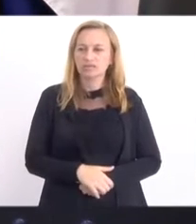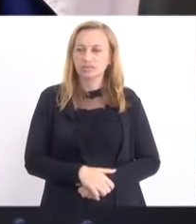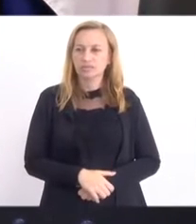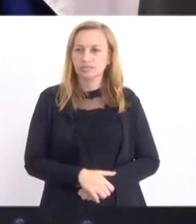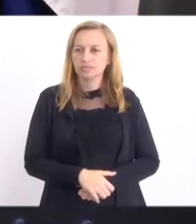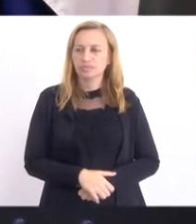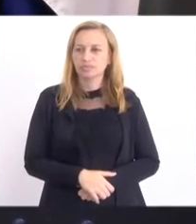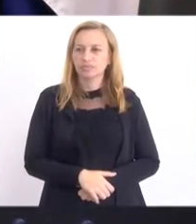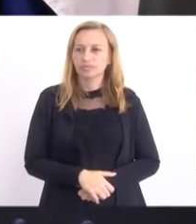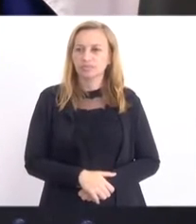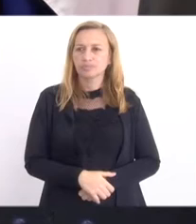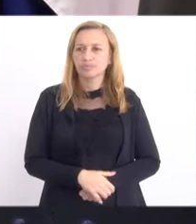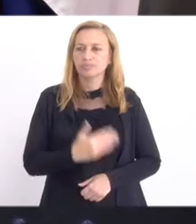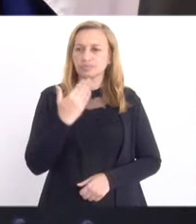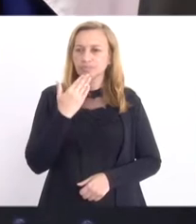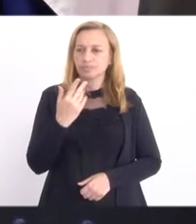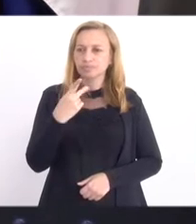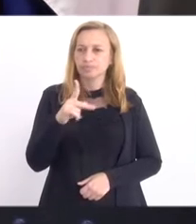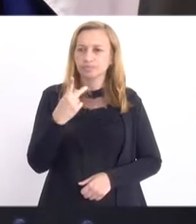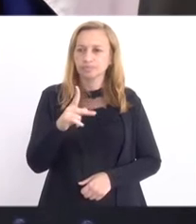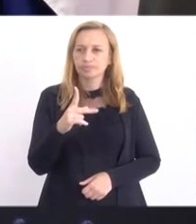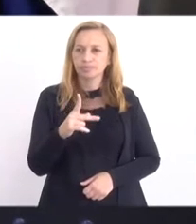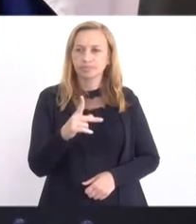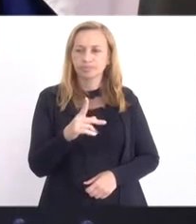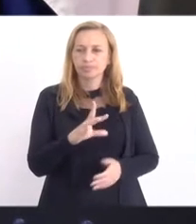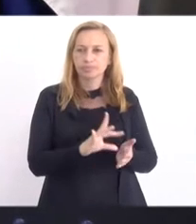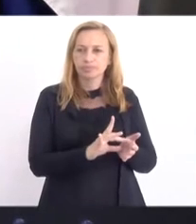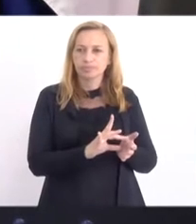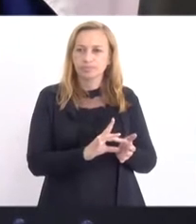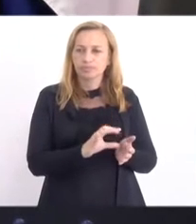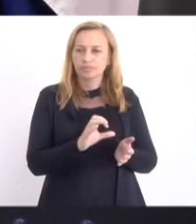Há um requerimento do autor, sugerindo desanexação.